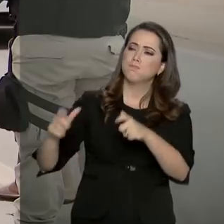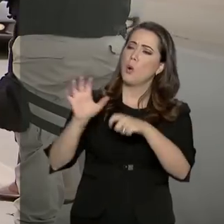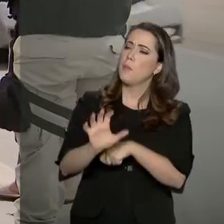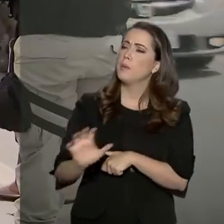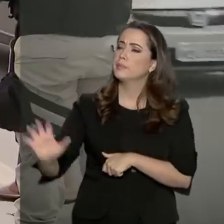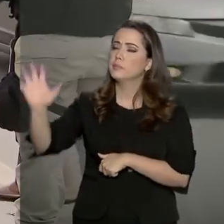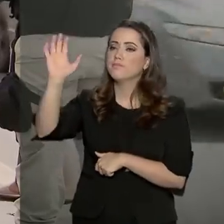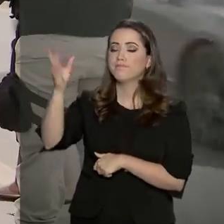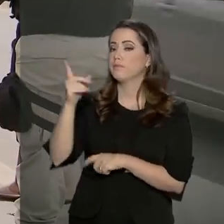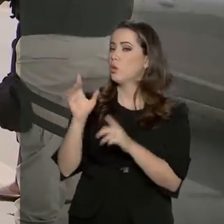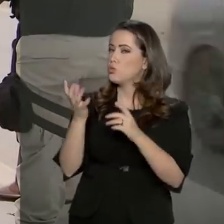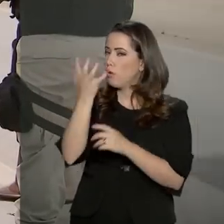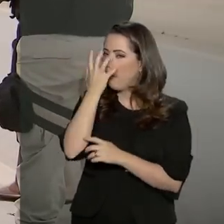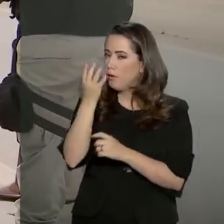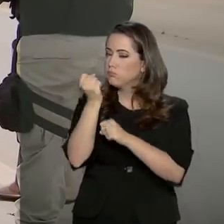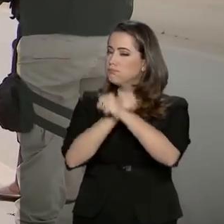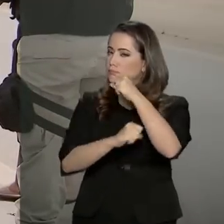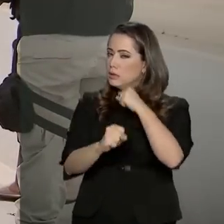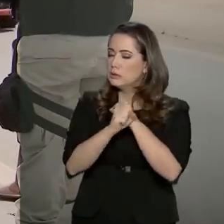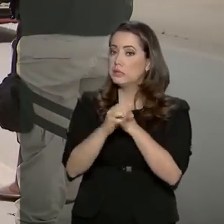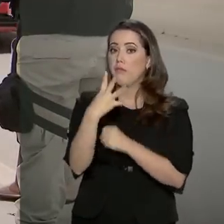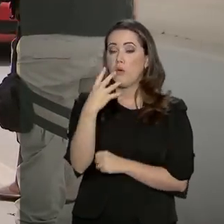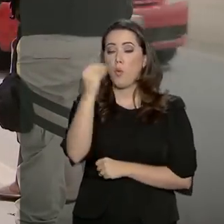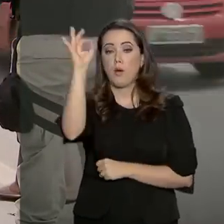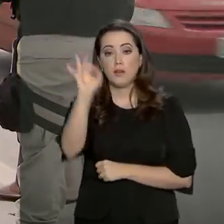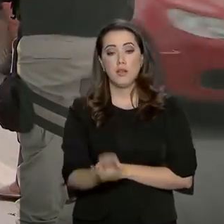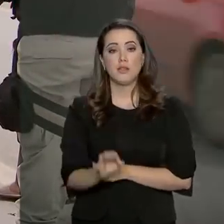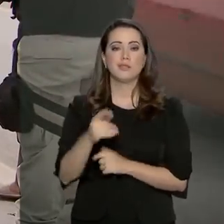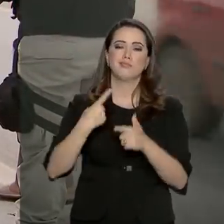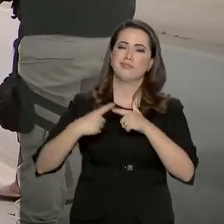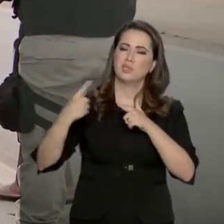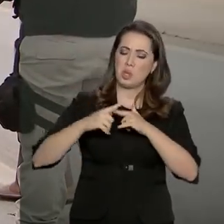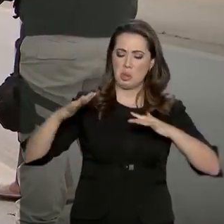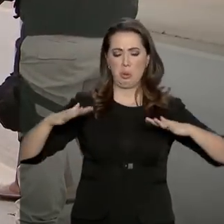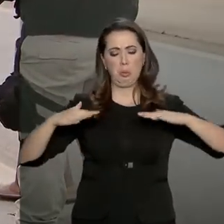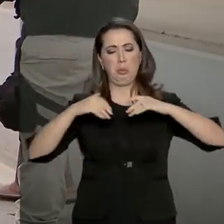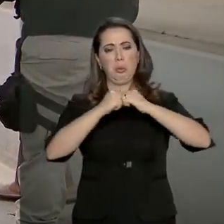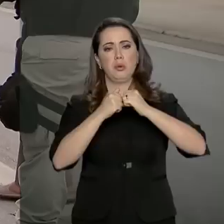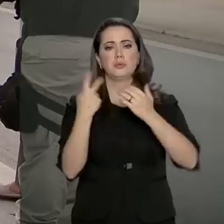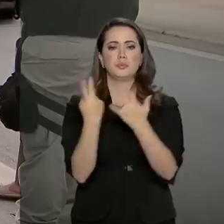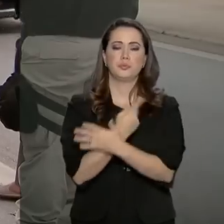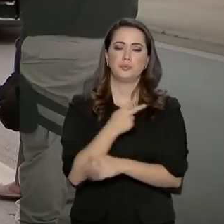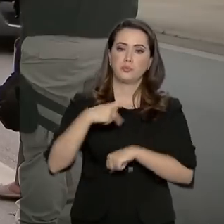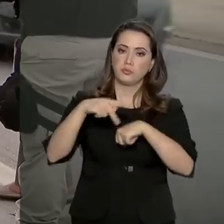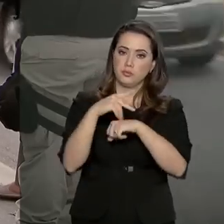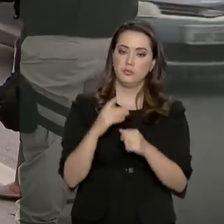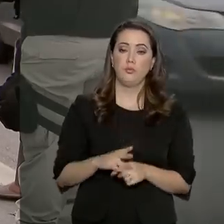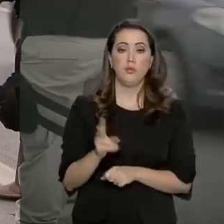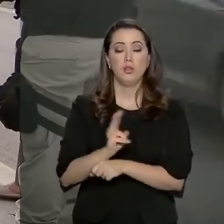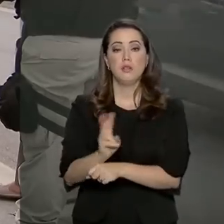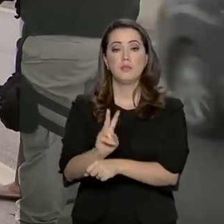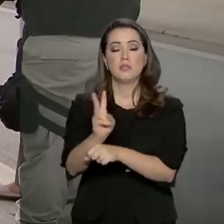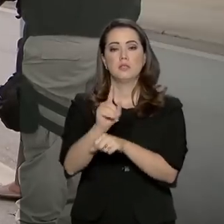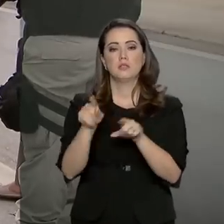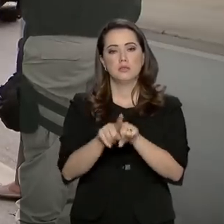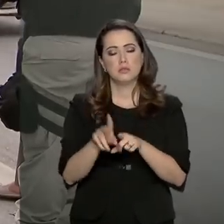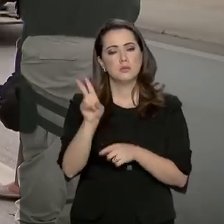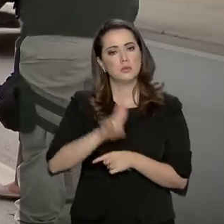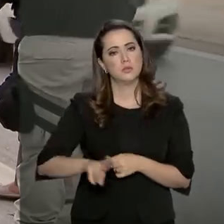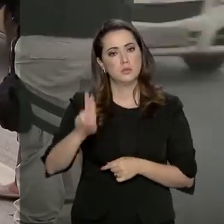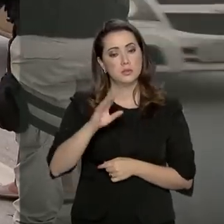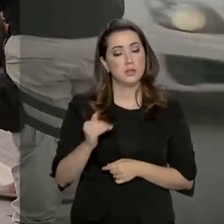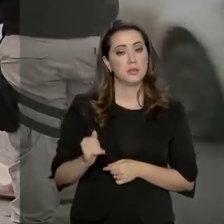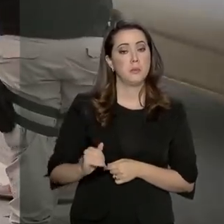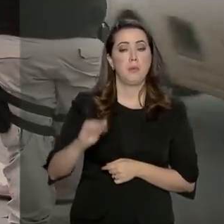carnaval aconteceram 40% dos acidentes de trânsito registrados no país. Na fiscalização, foram usados